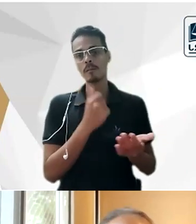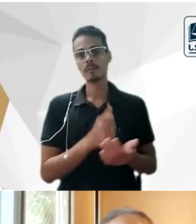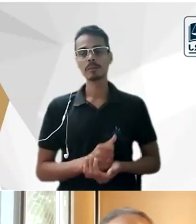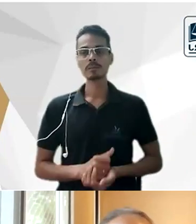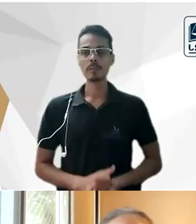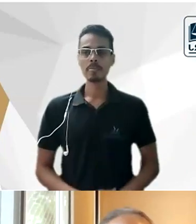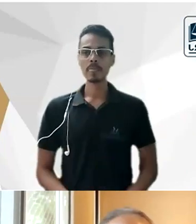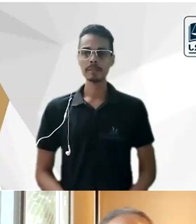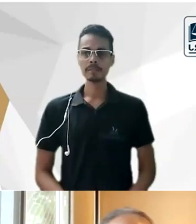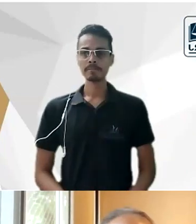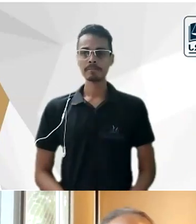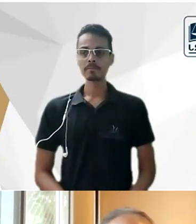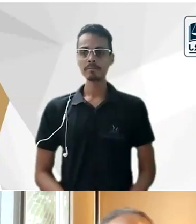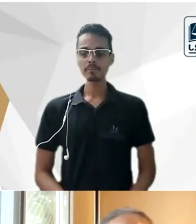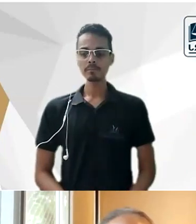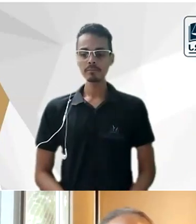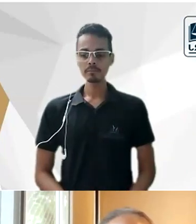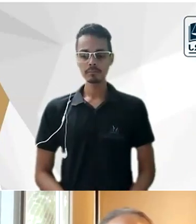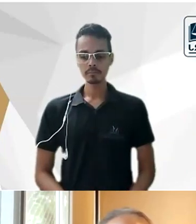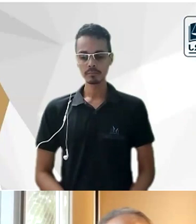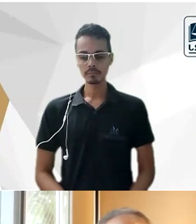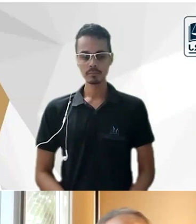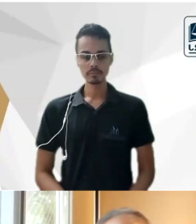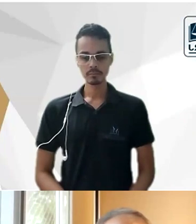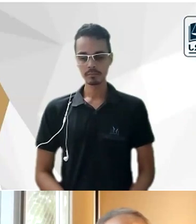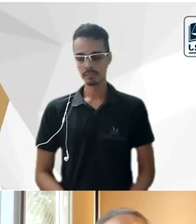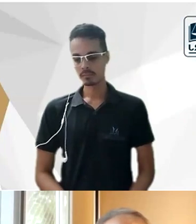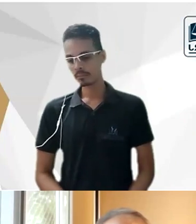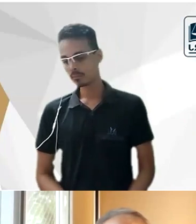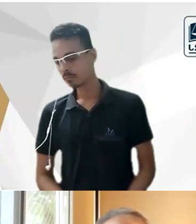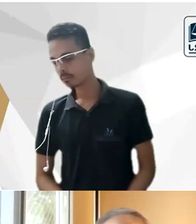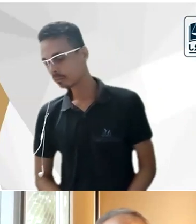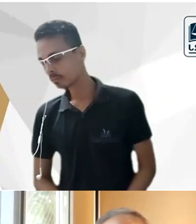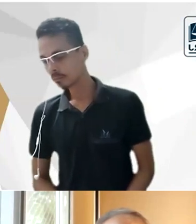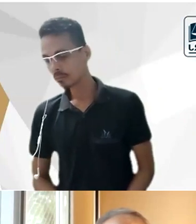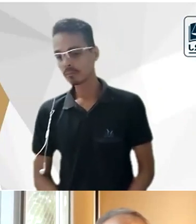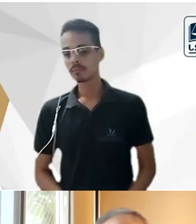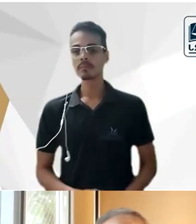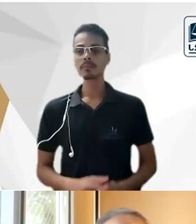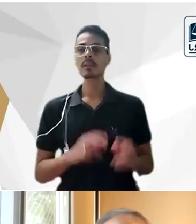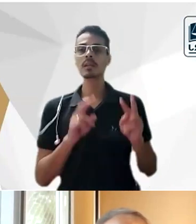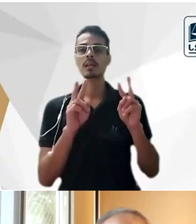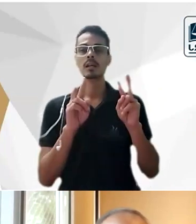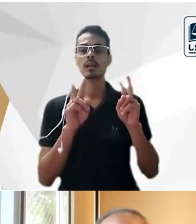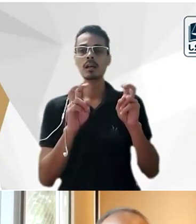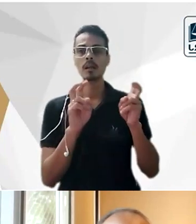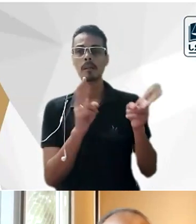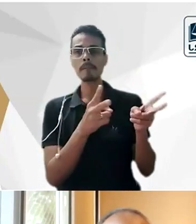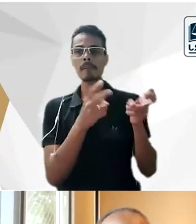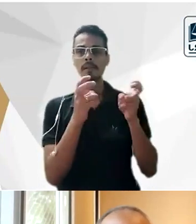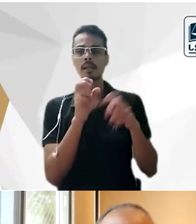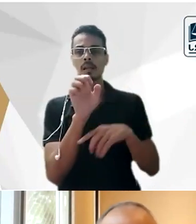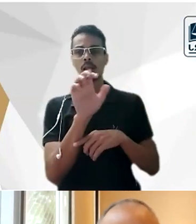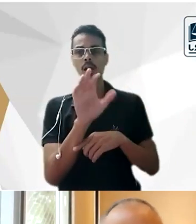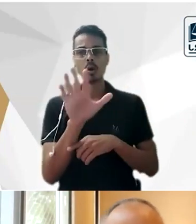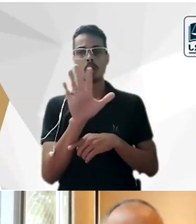a a a a a percepção que tem na Europa isso é difícil dizer eu não sou